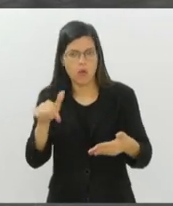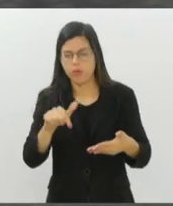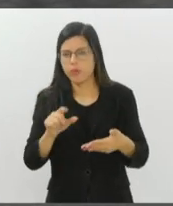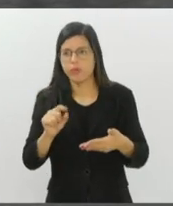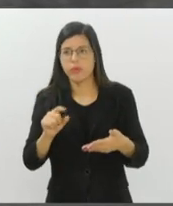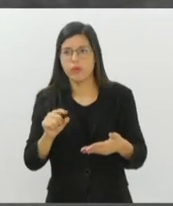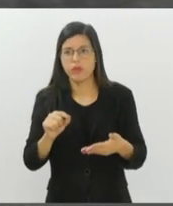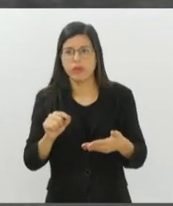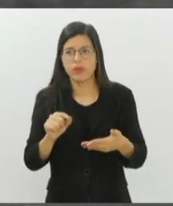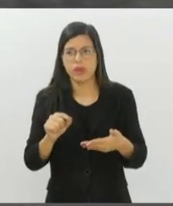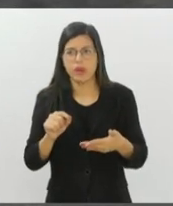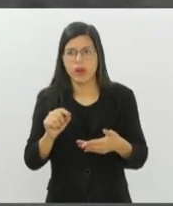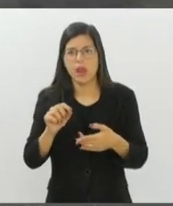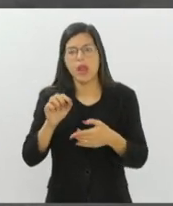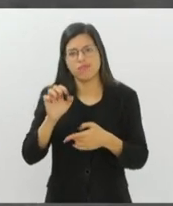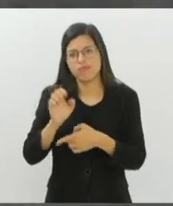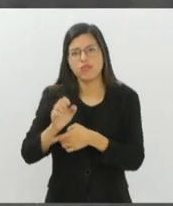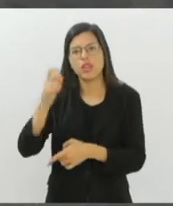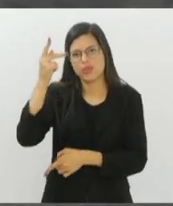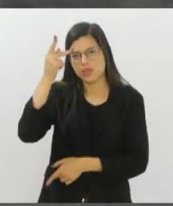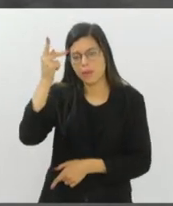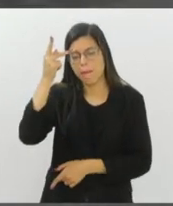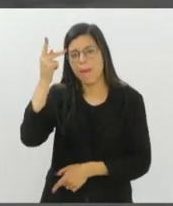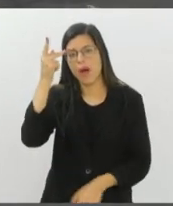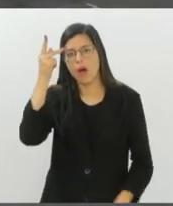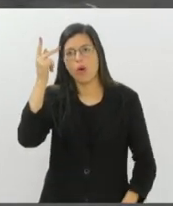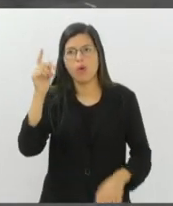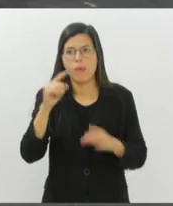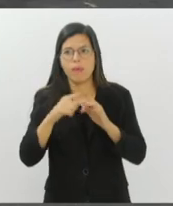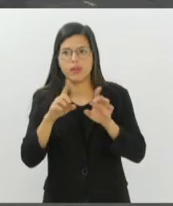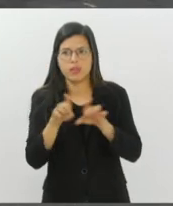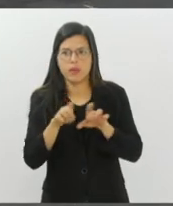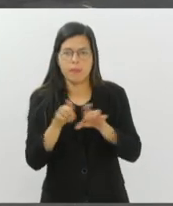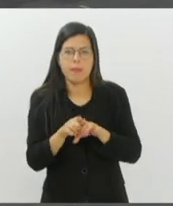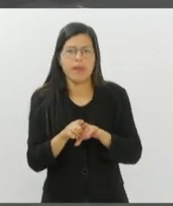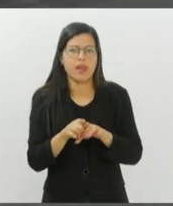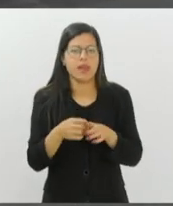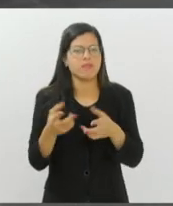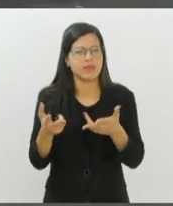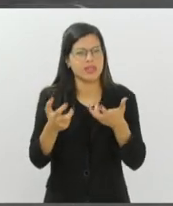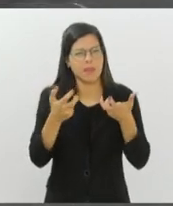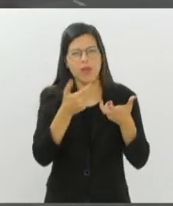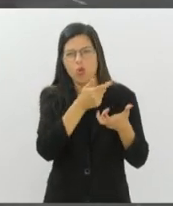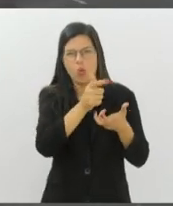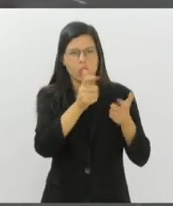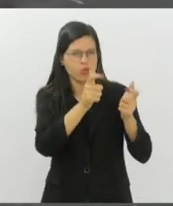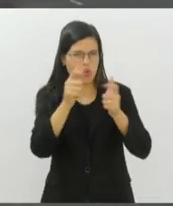agora é São Paulo, mas também estamos olhando para a Nordeste e para outras regiões do país.